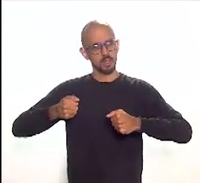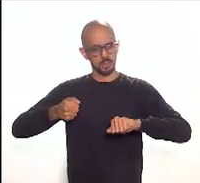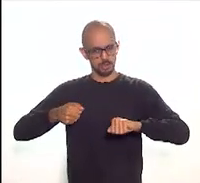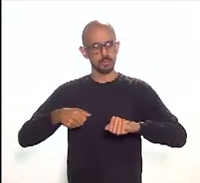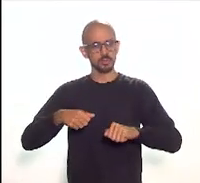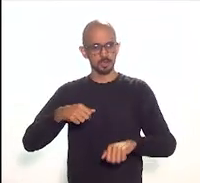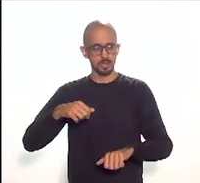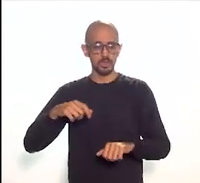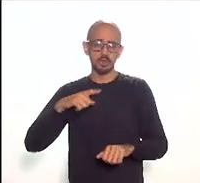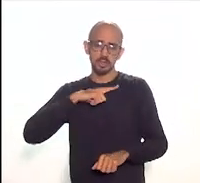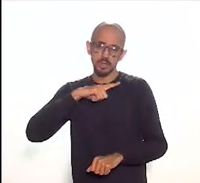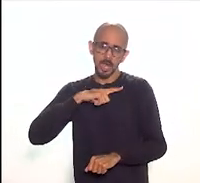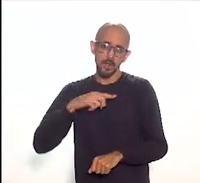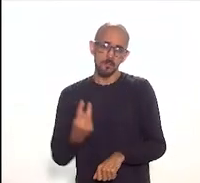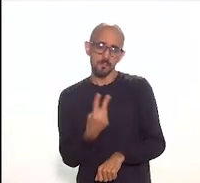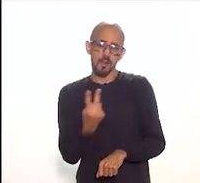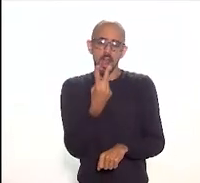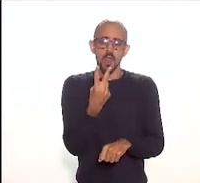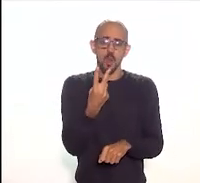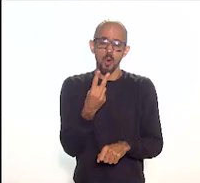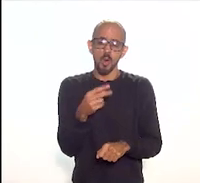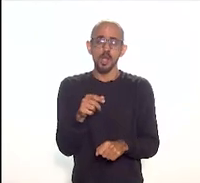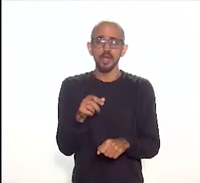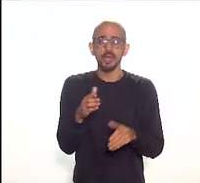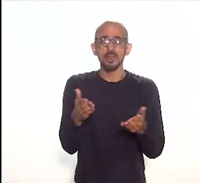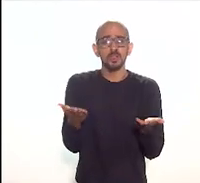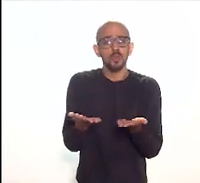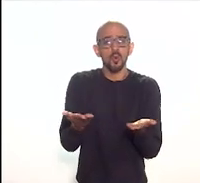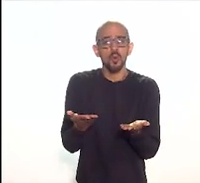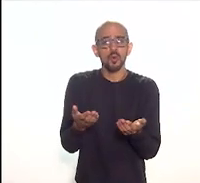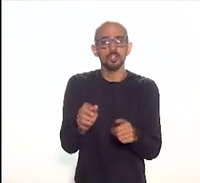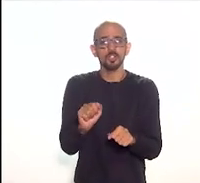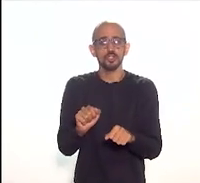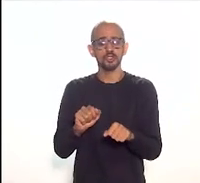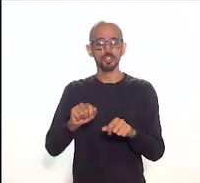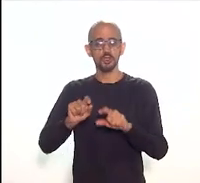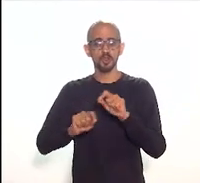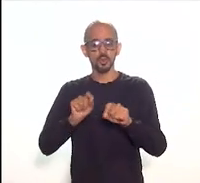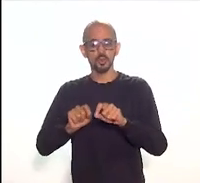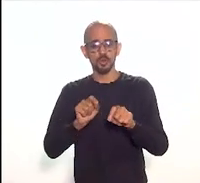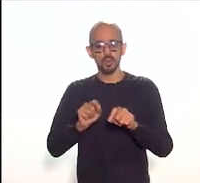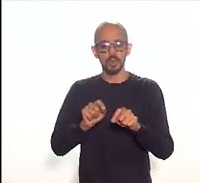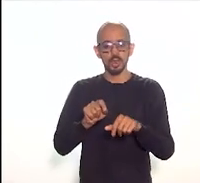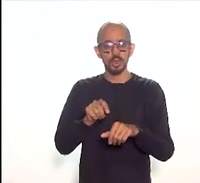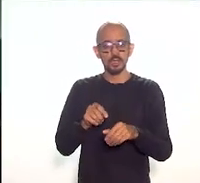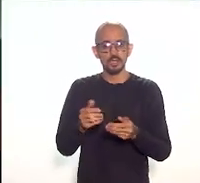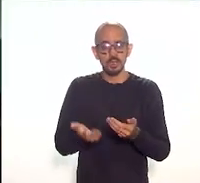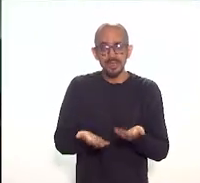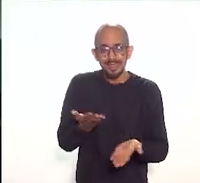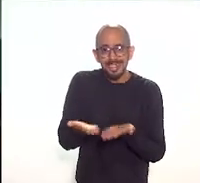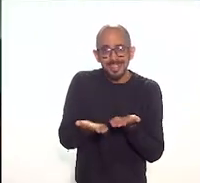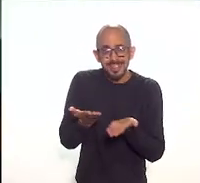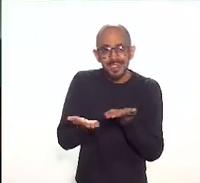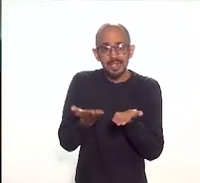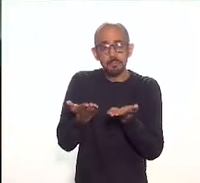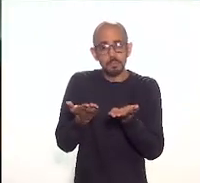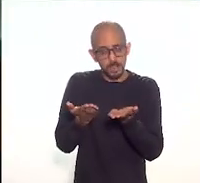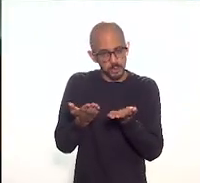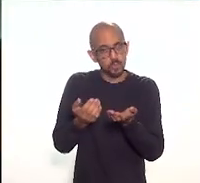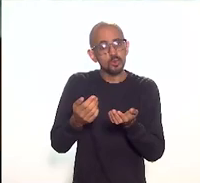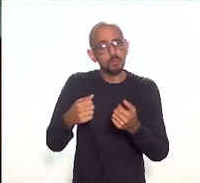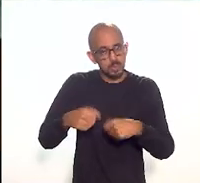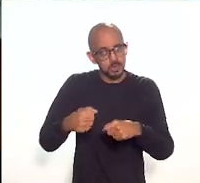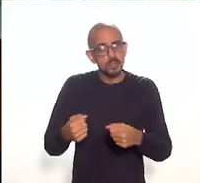sido tratado, não tem recebido muita atenção, digamos assim, nesse sentido da valorização.